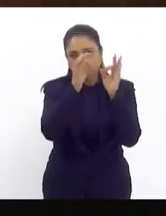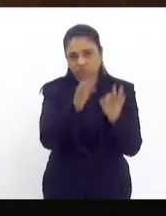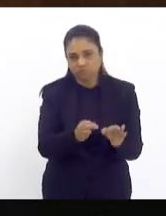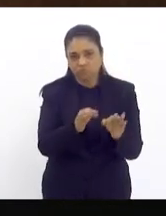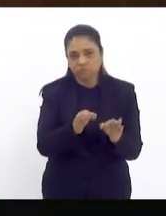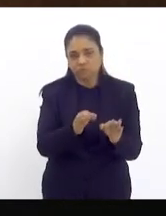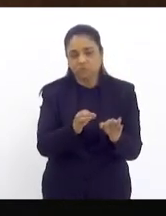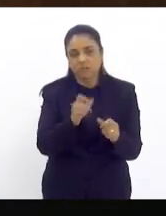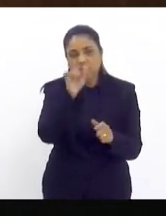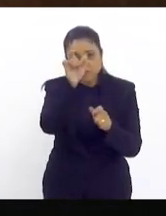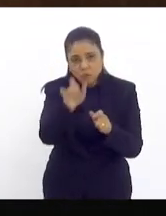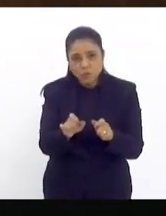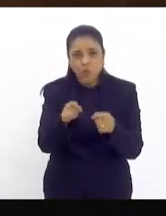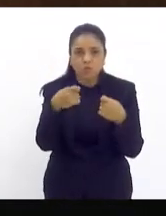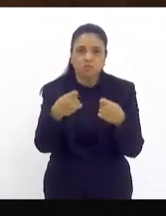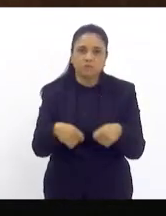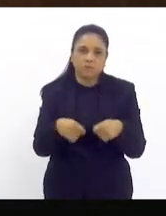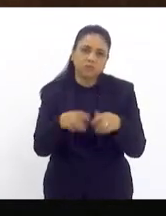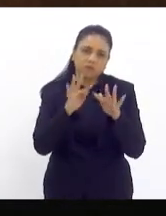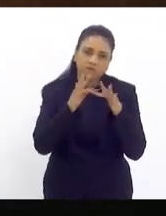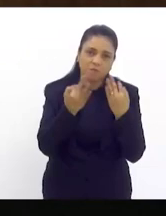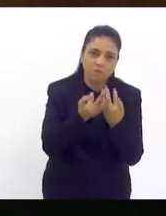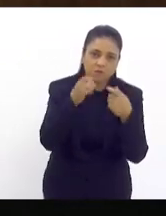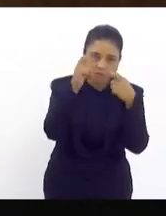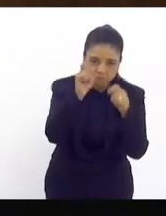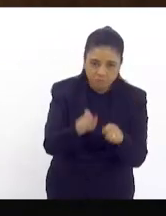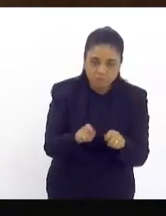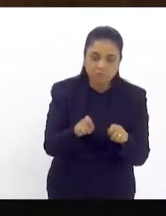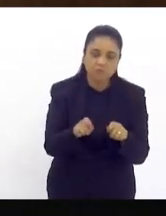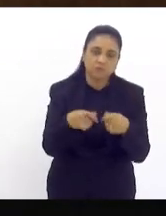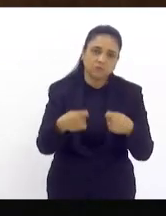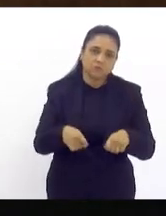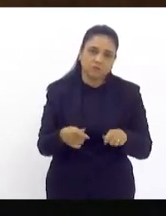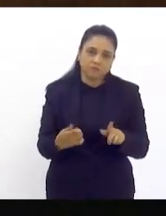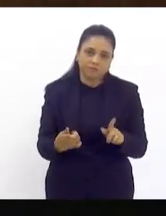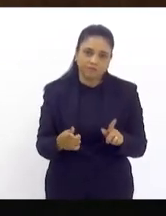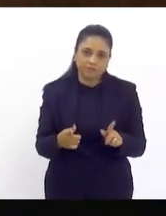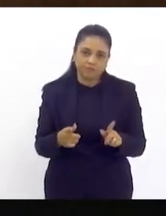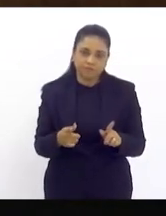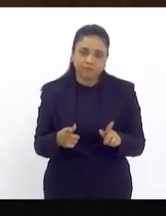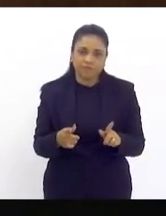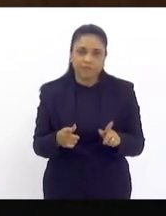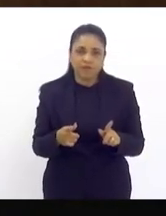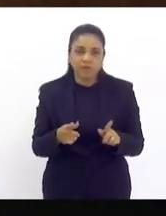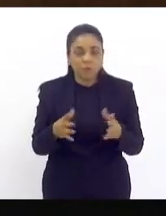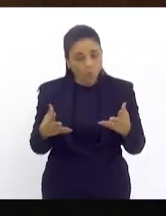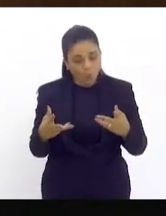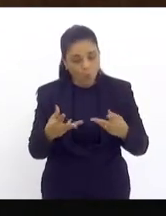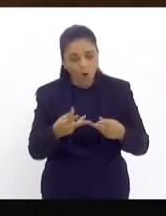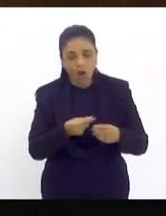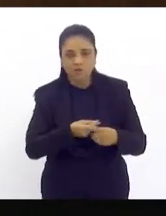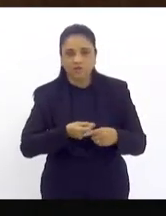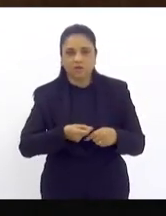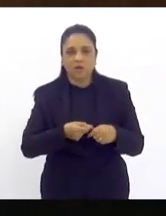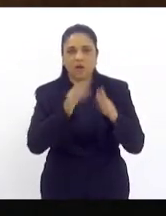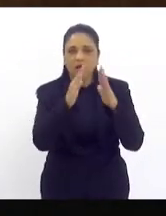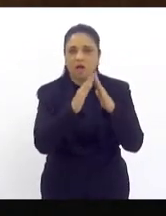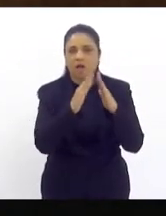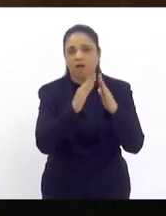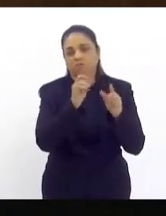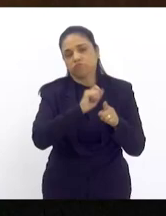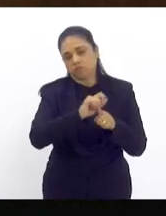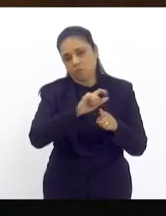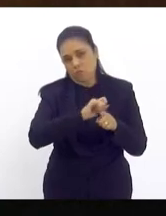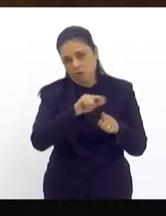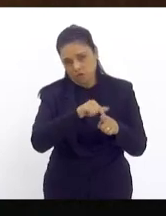e aí a gente precisa reajustar pra qualificar e evidentemente trazer também no bojo dessa discussão